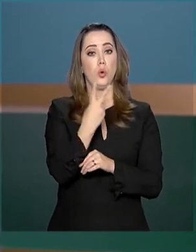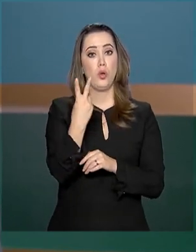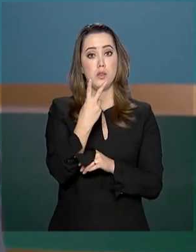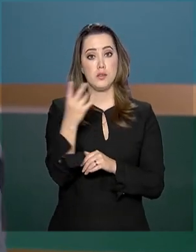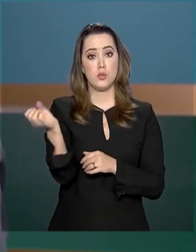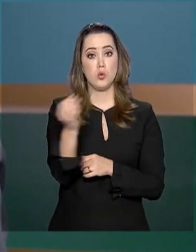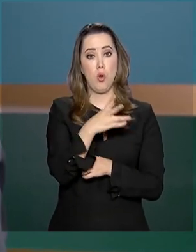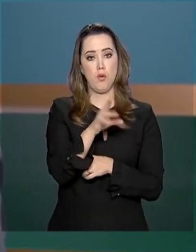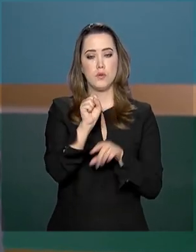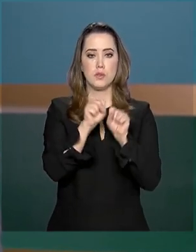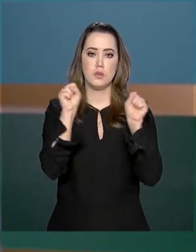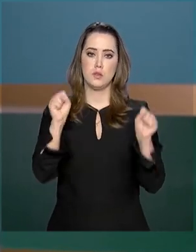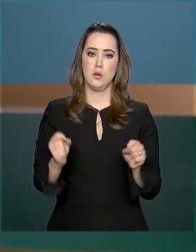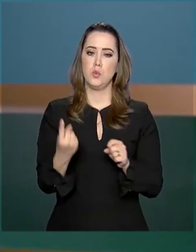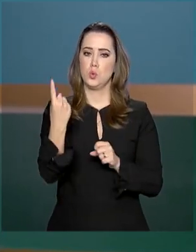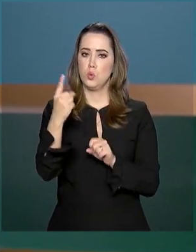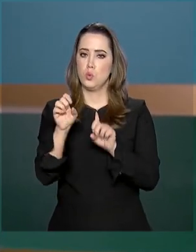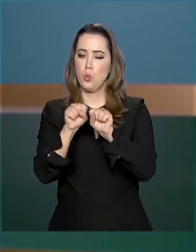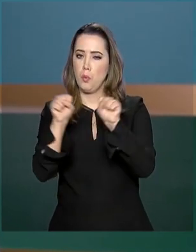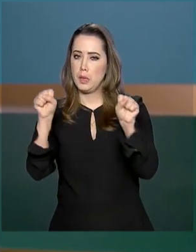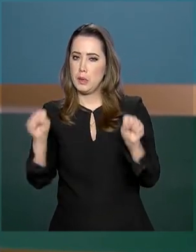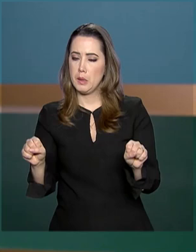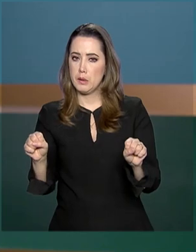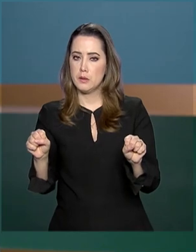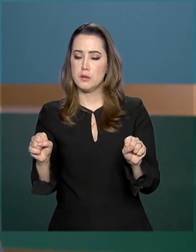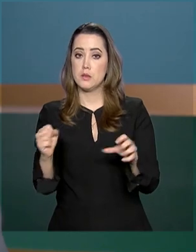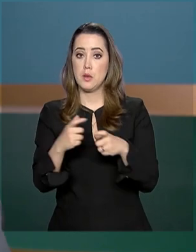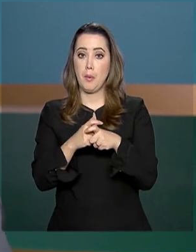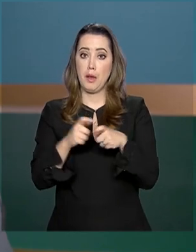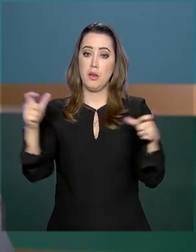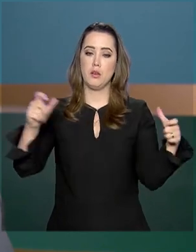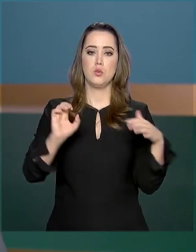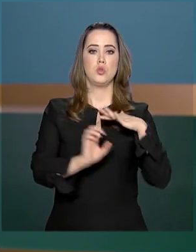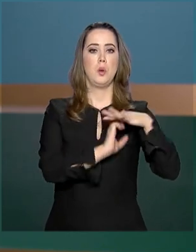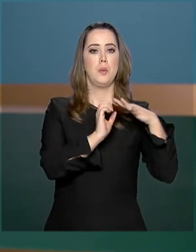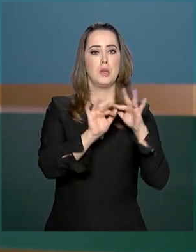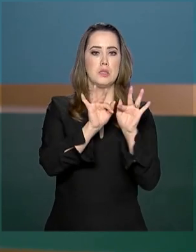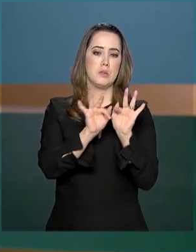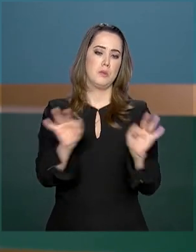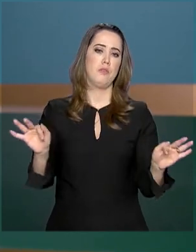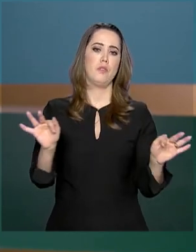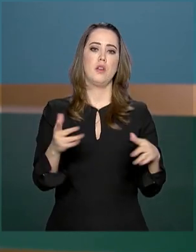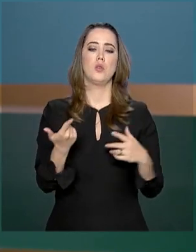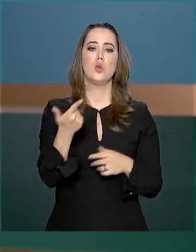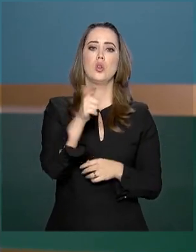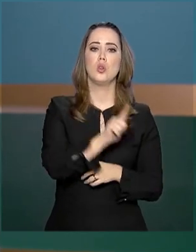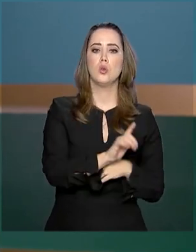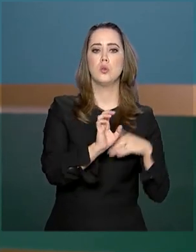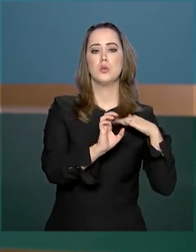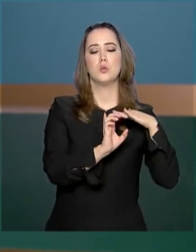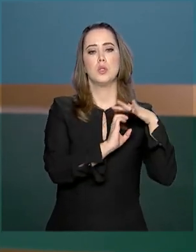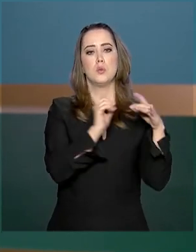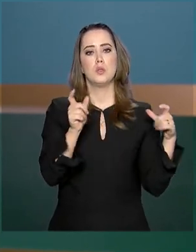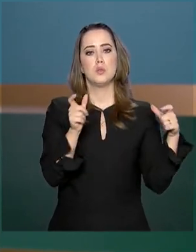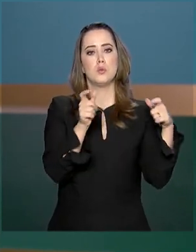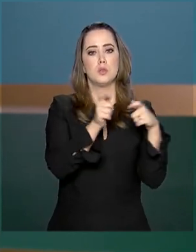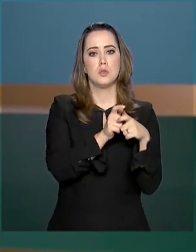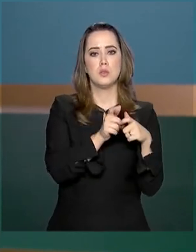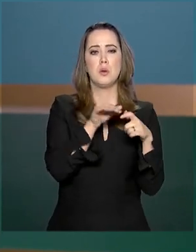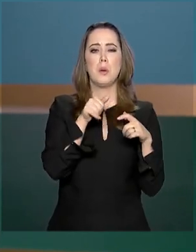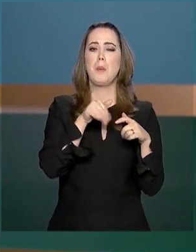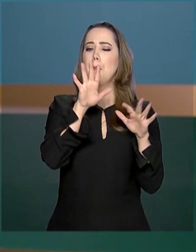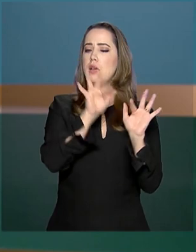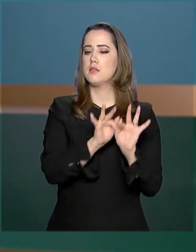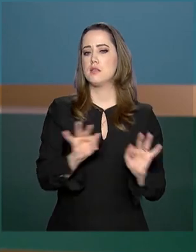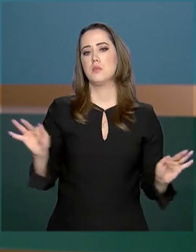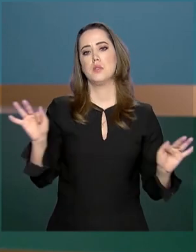sistemas, um para grandes e médias empresas já simplificado e desburocratizado e o outro para pequenas e microempresas